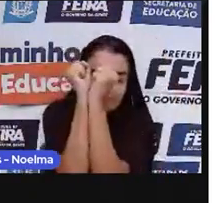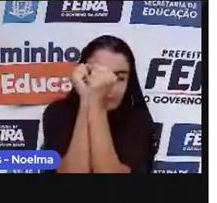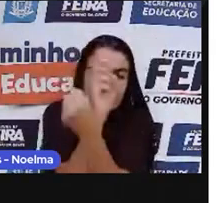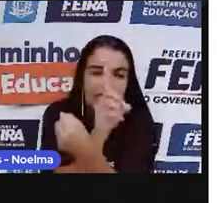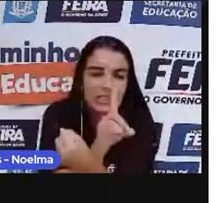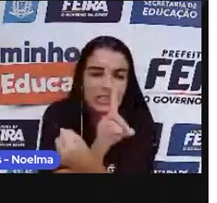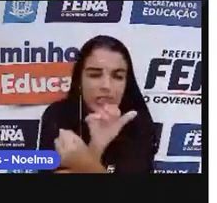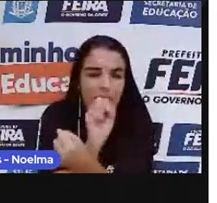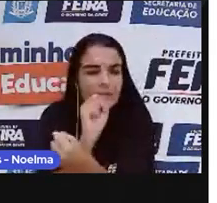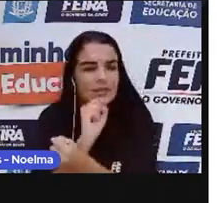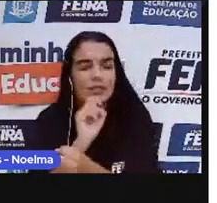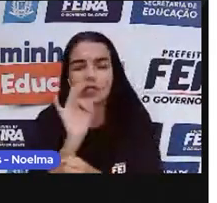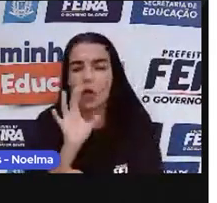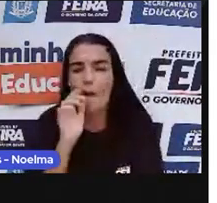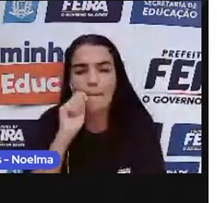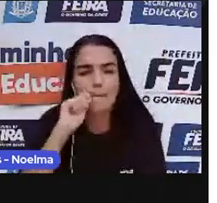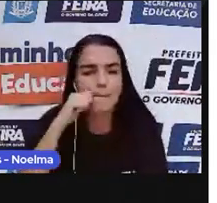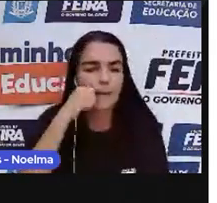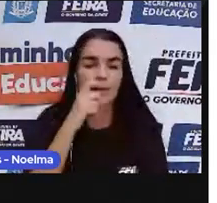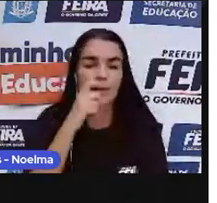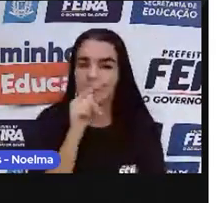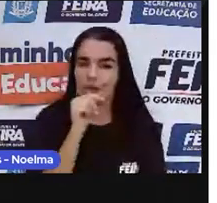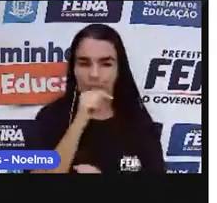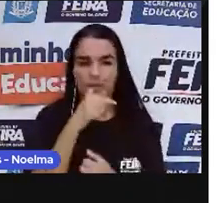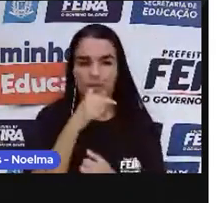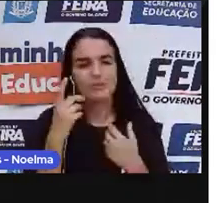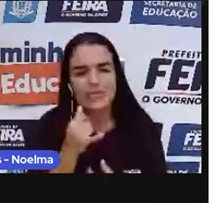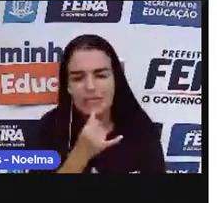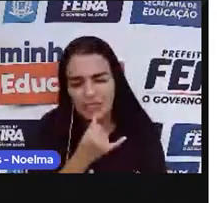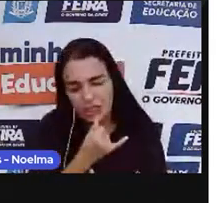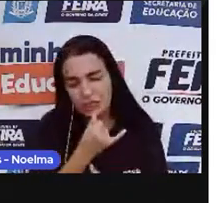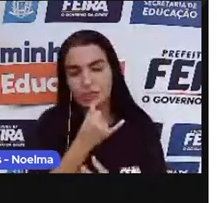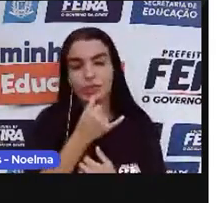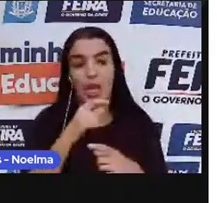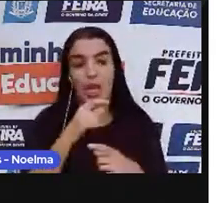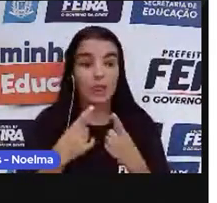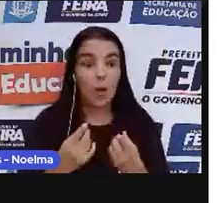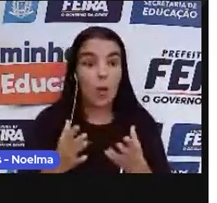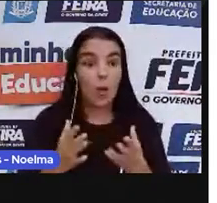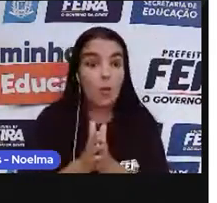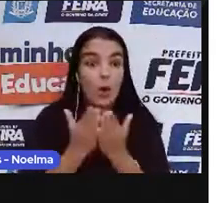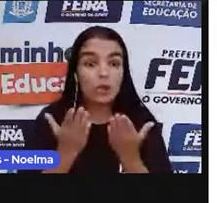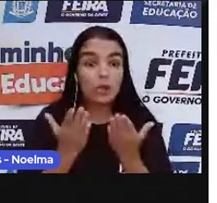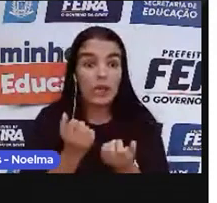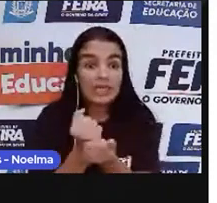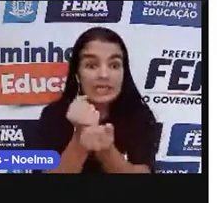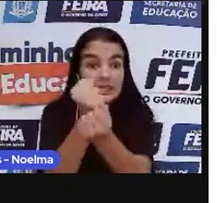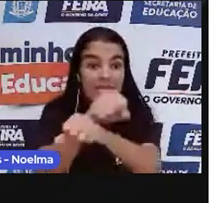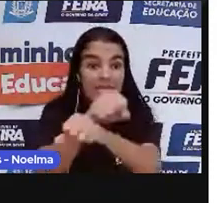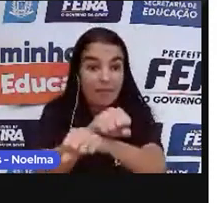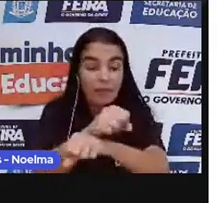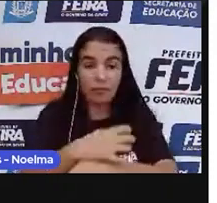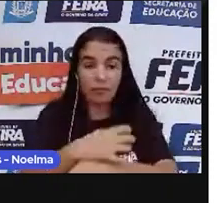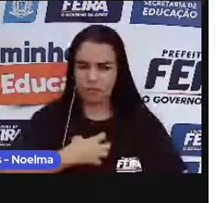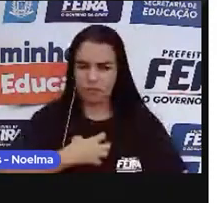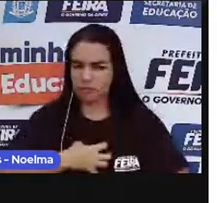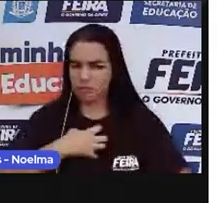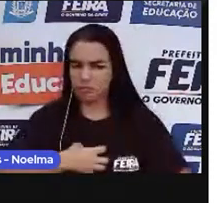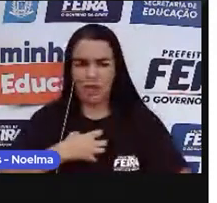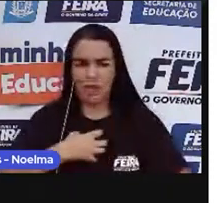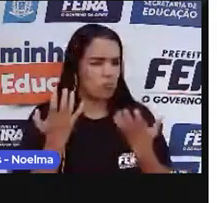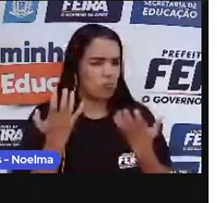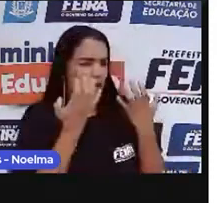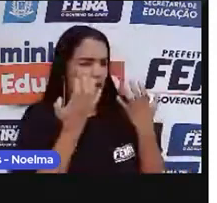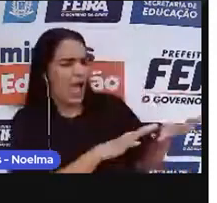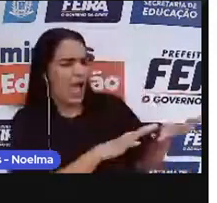pão e água. Então, quando os escravos, eles se revoltavam, praticavam qualquer tipo de resistência àquele